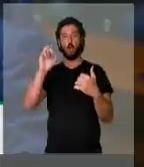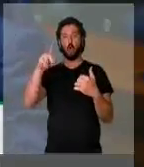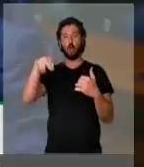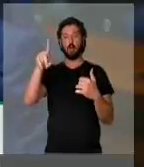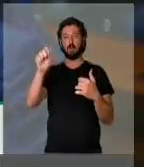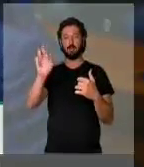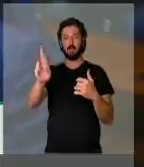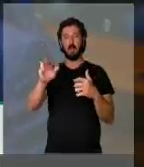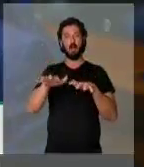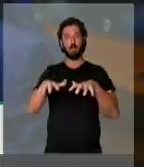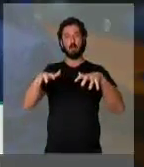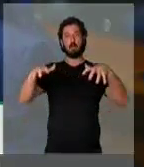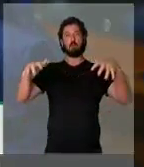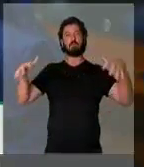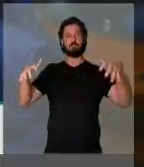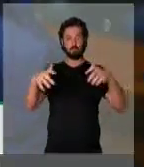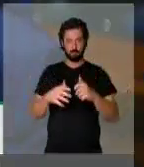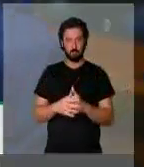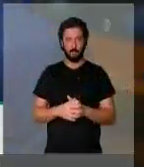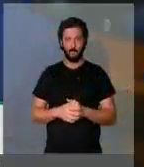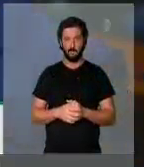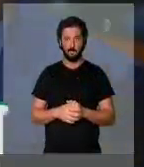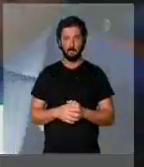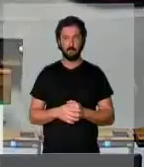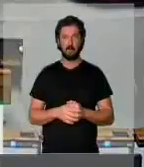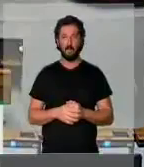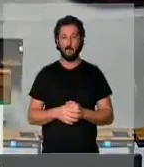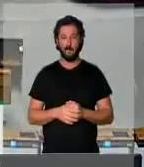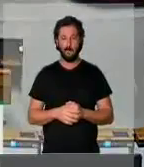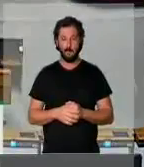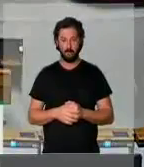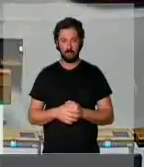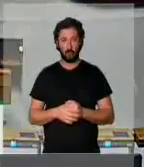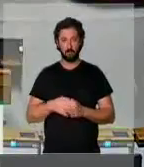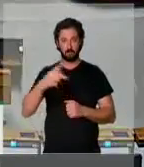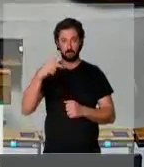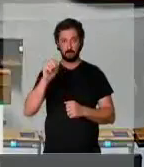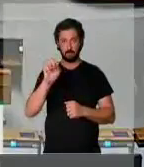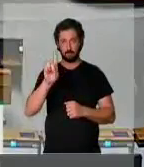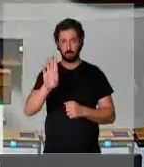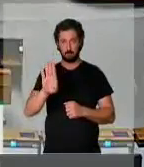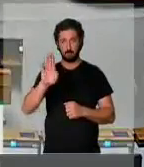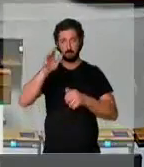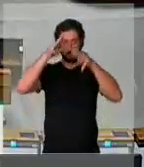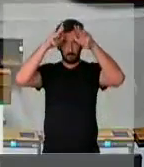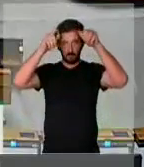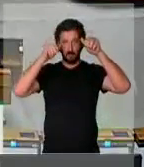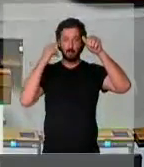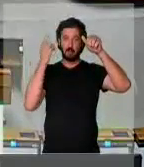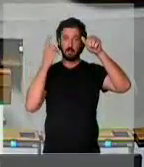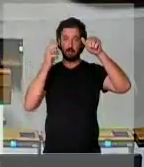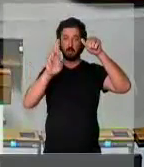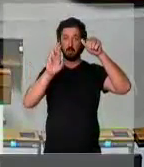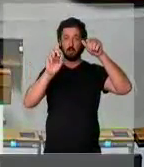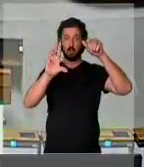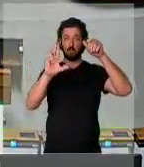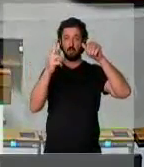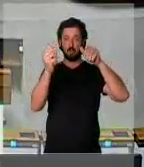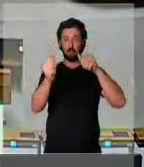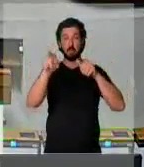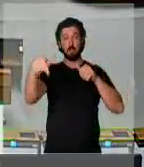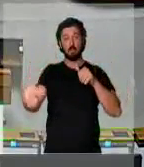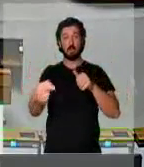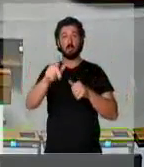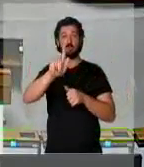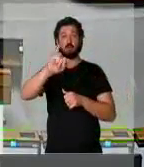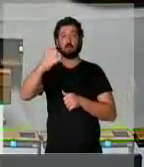que a Chapecoense é o nosso ponto turístico. Obrigado, deputado. Deputado pelo PSDB do Acre, deputado Rocha, depois o próximo